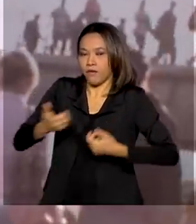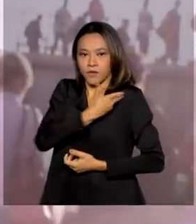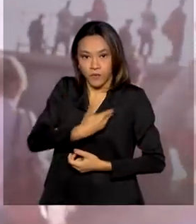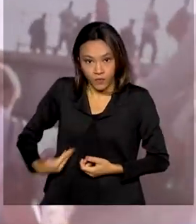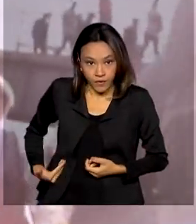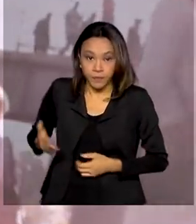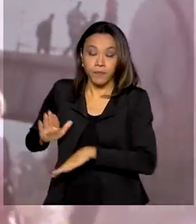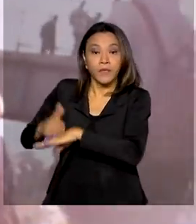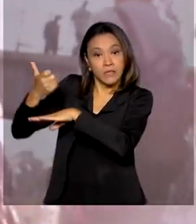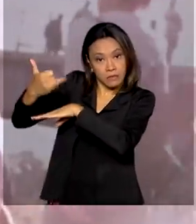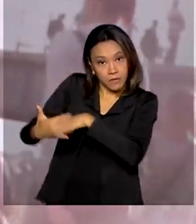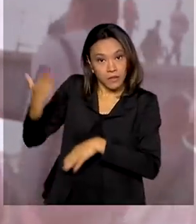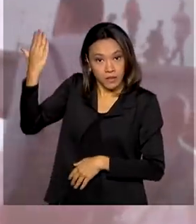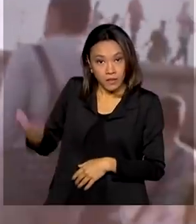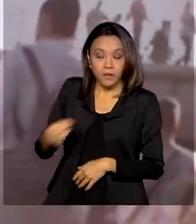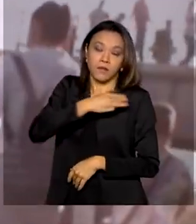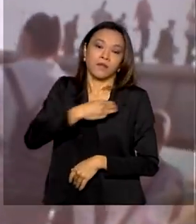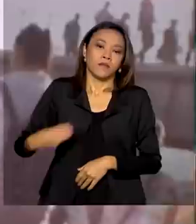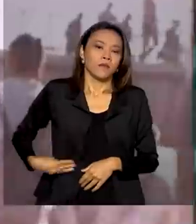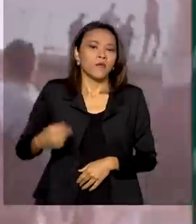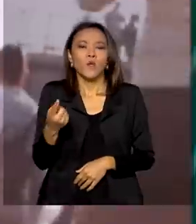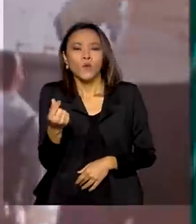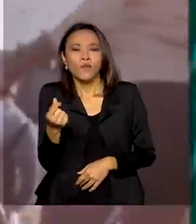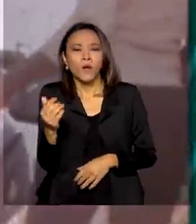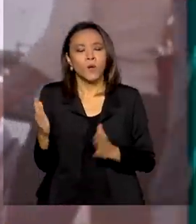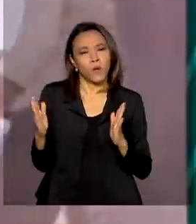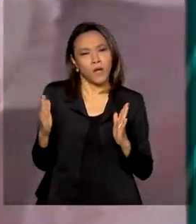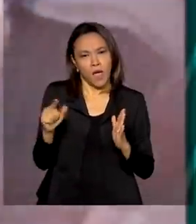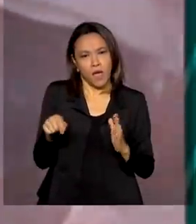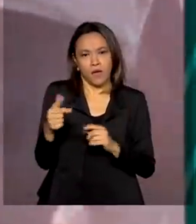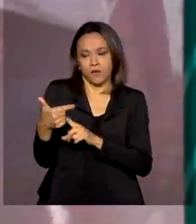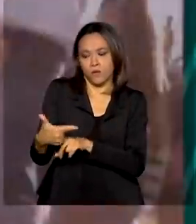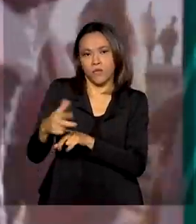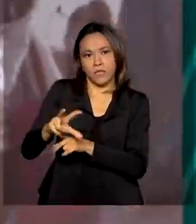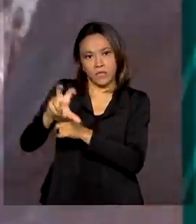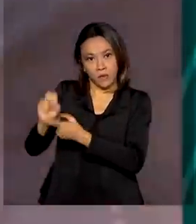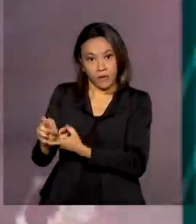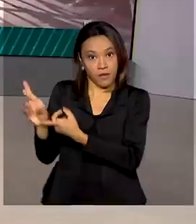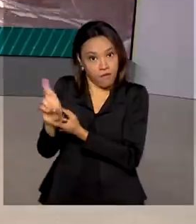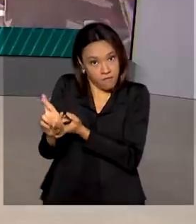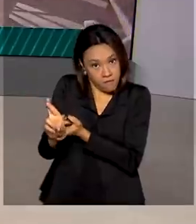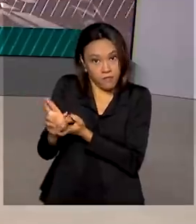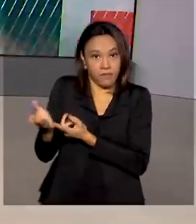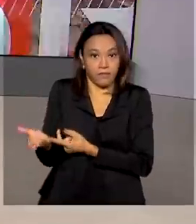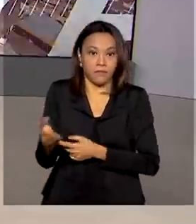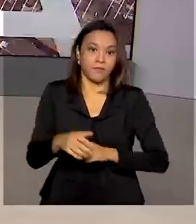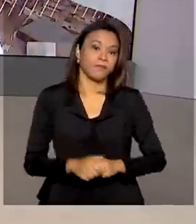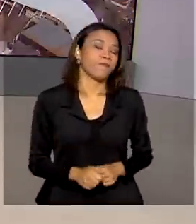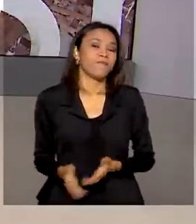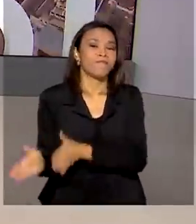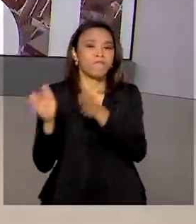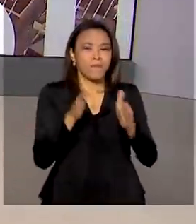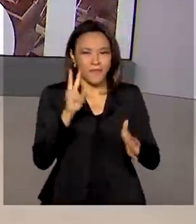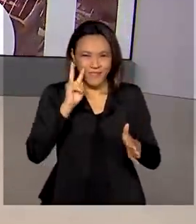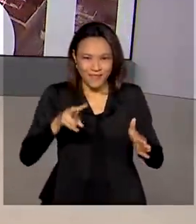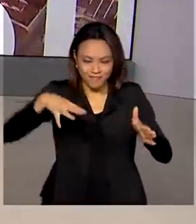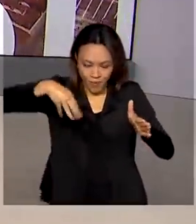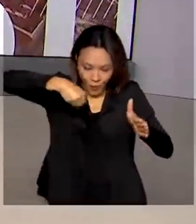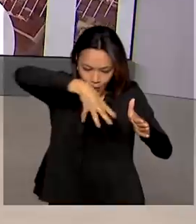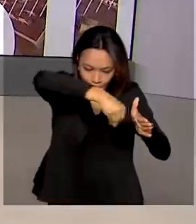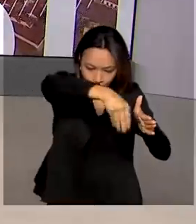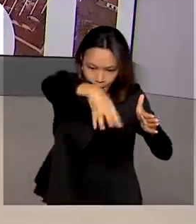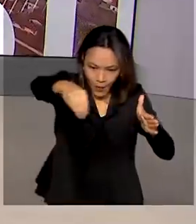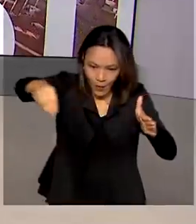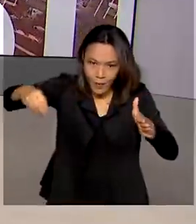Paulo Guedes, o benefício deve ter valor médio de 250 reais. E as imagens do Amazônia